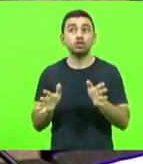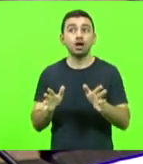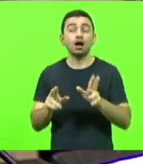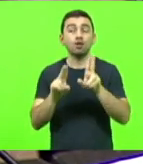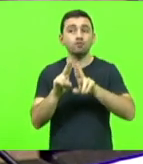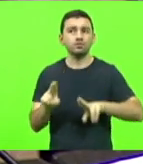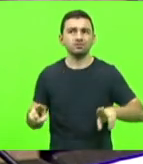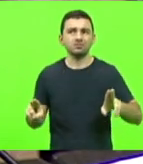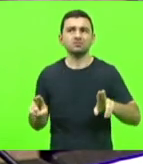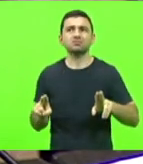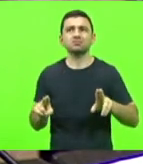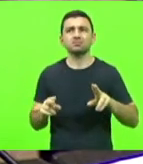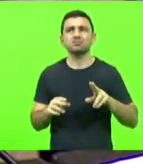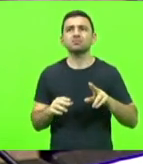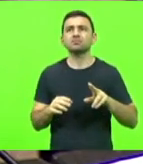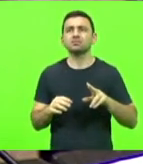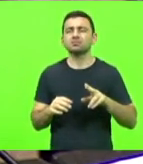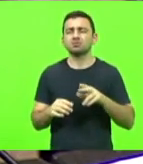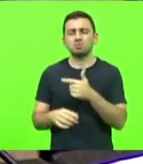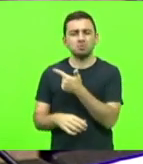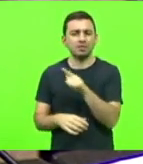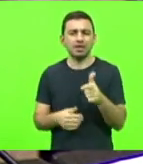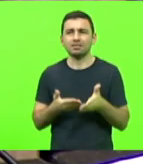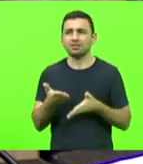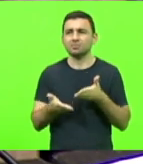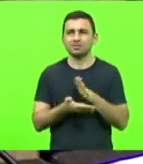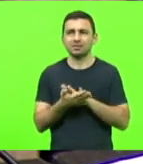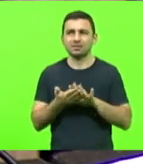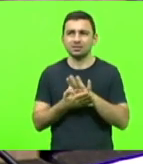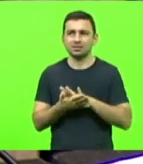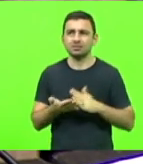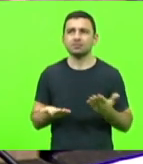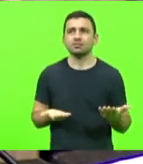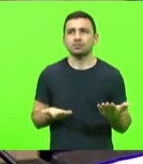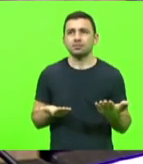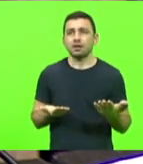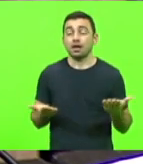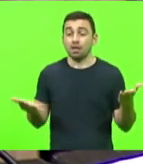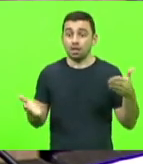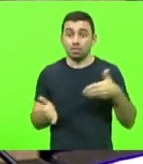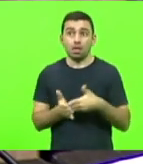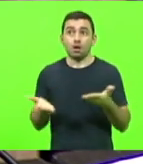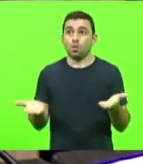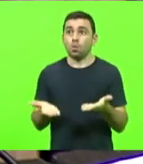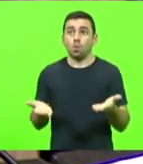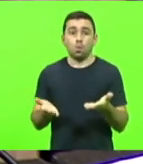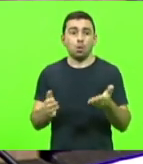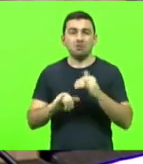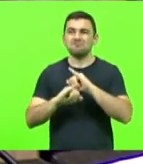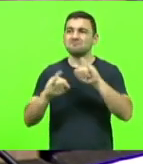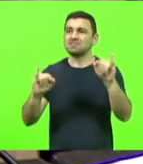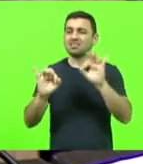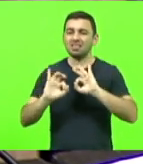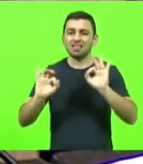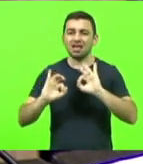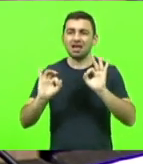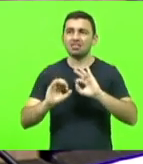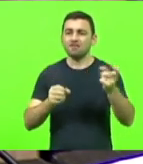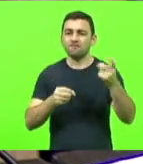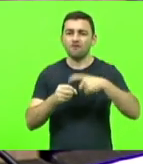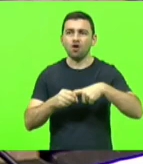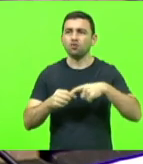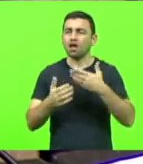ficou sem esse atendimento. Até agora, não temos nem sinal do retorno presencial, ou melhor, não temos